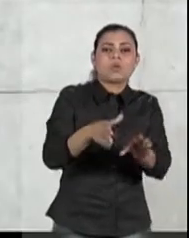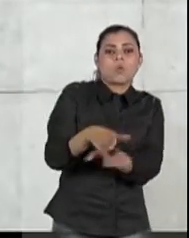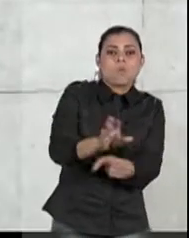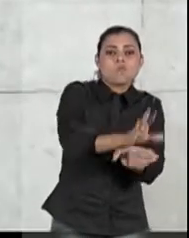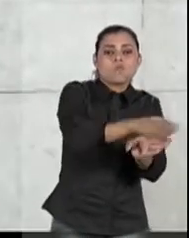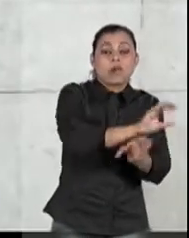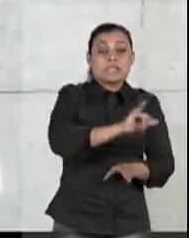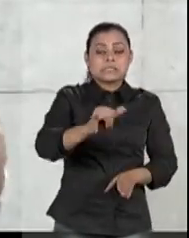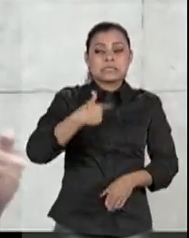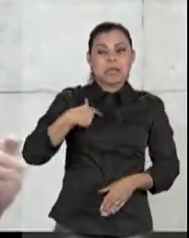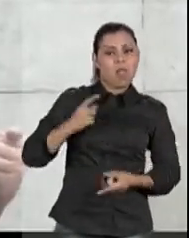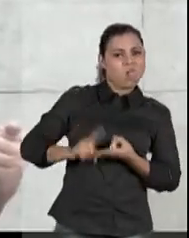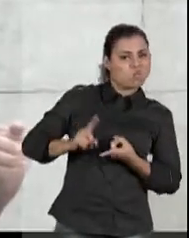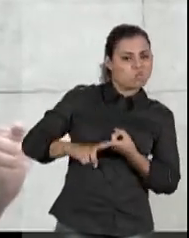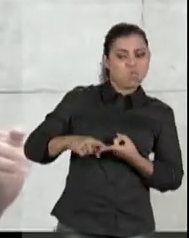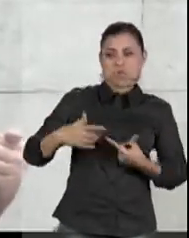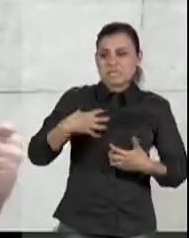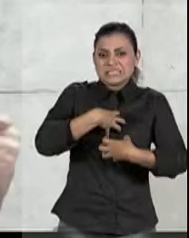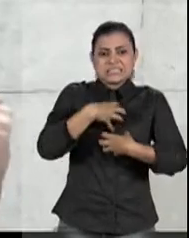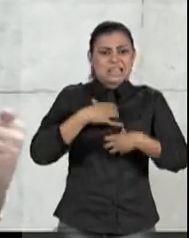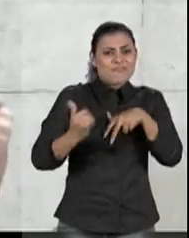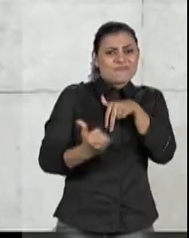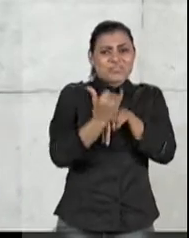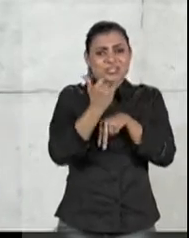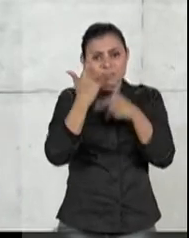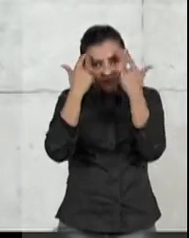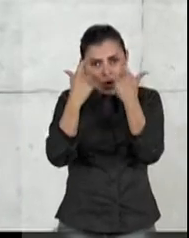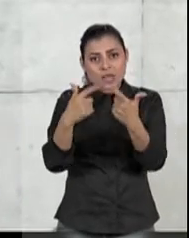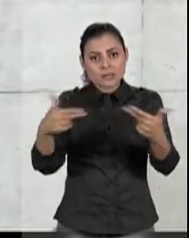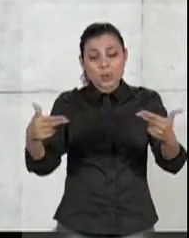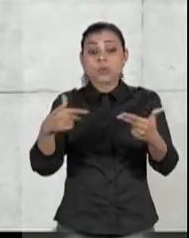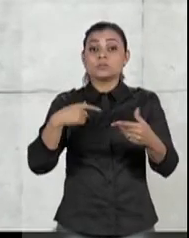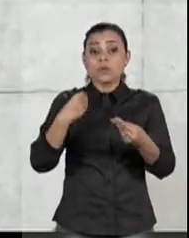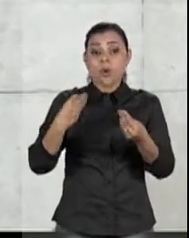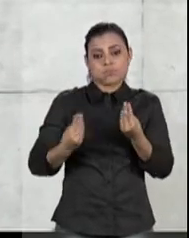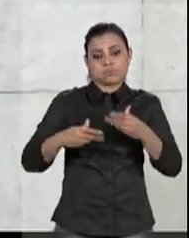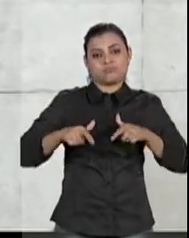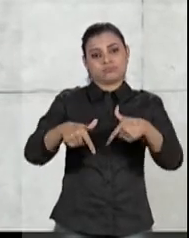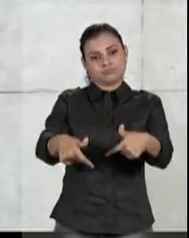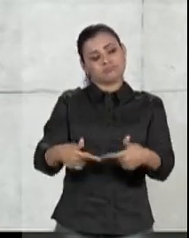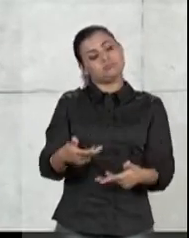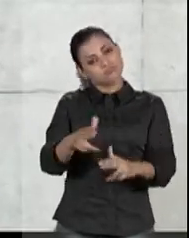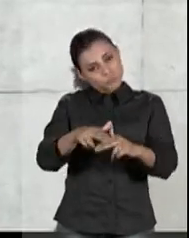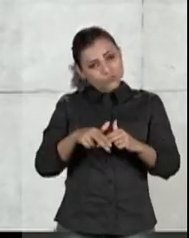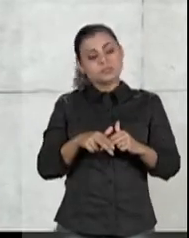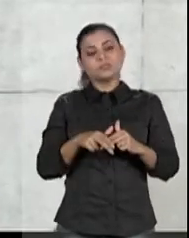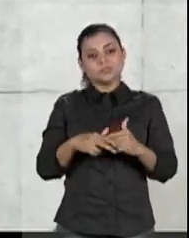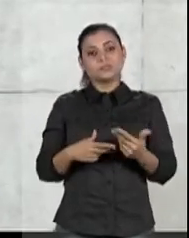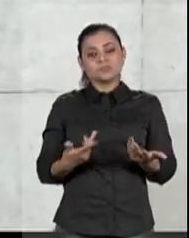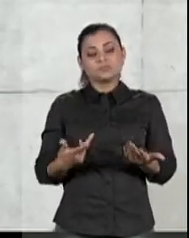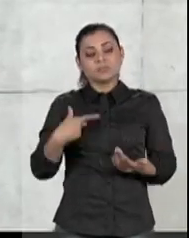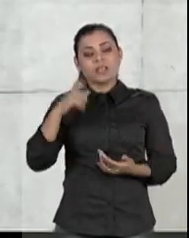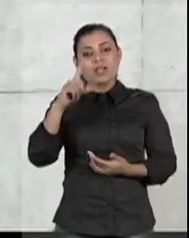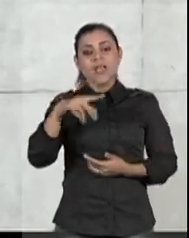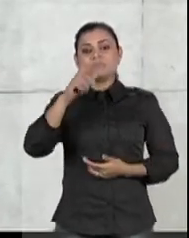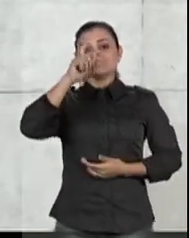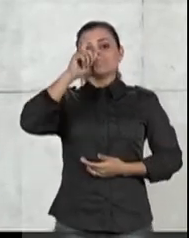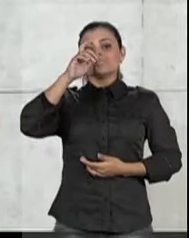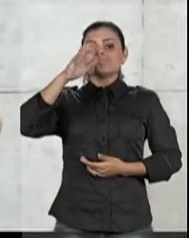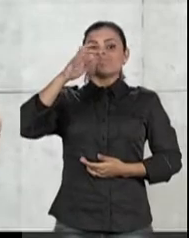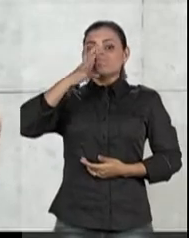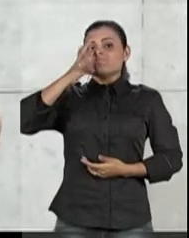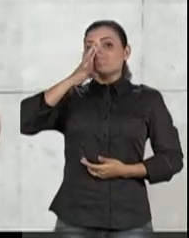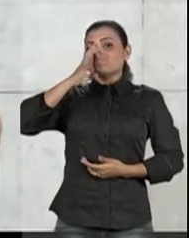sentirem ameaçados ou de serem vítimas de violência. A vereadora Suplicy. E elas dizem que é muito impressionante